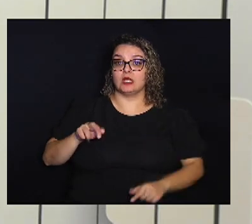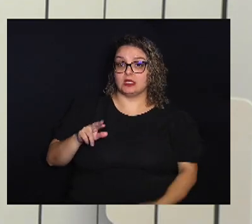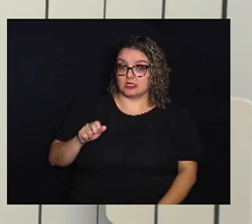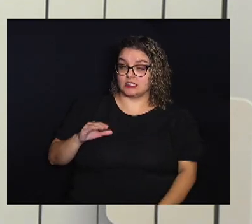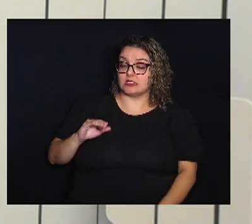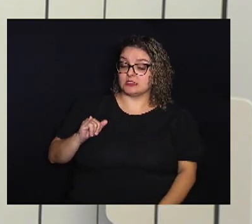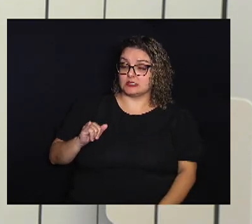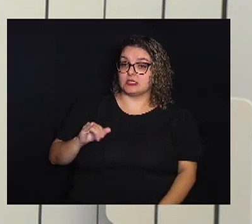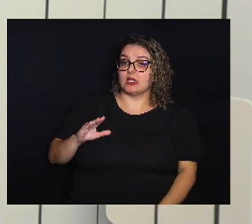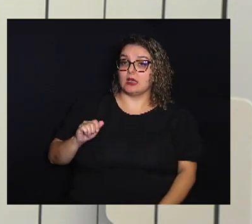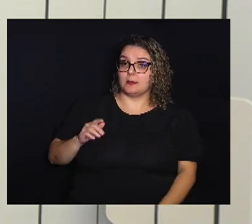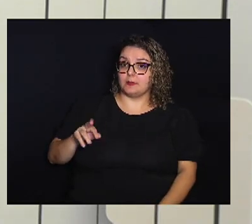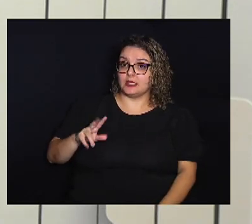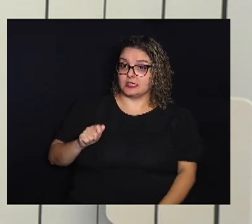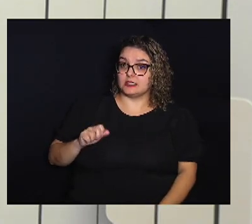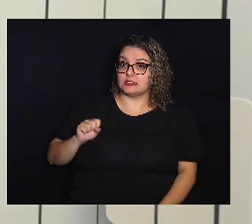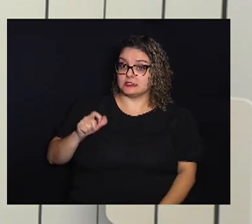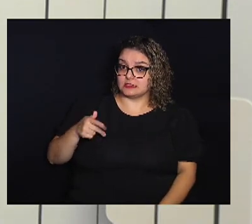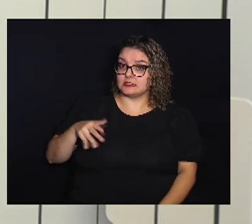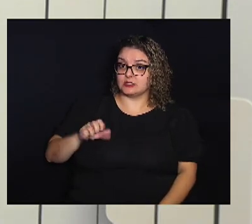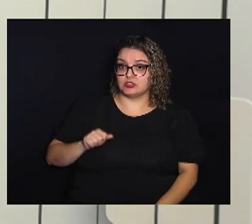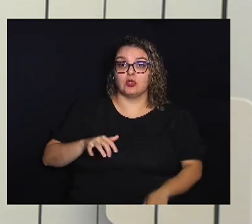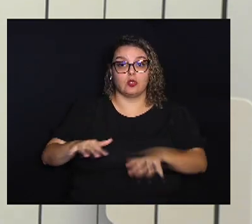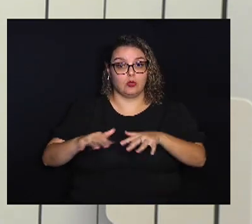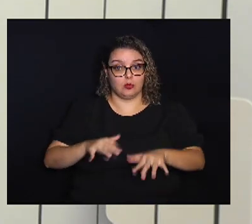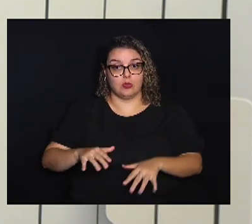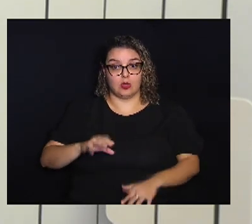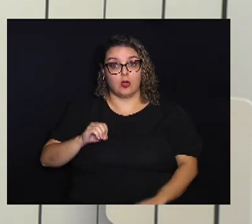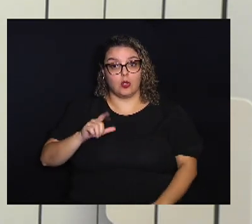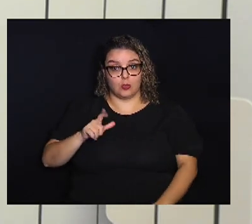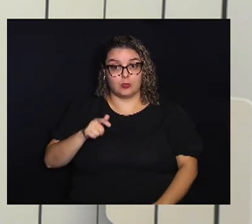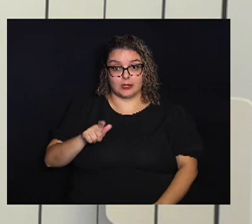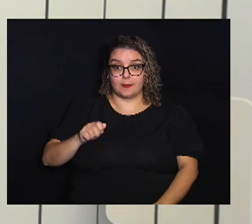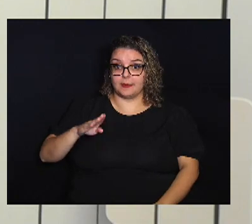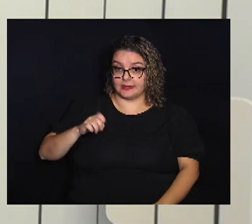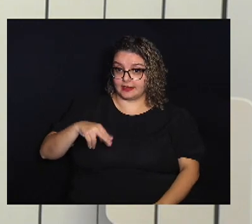Cabreira Sanches Ao movimento de mulheres Olga Benalho